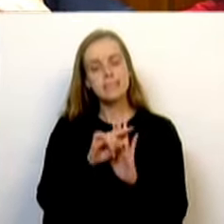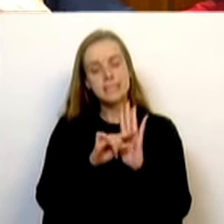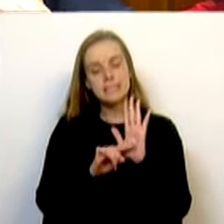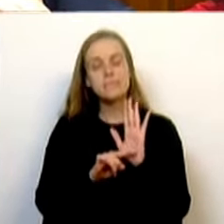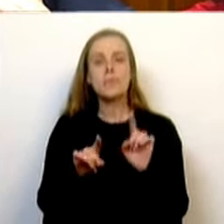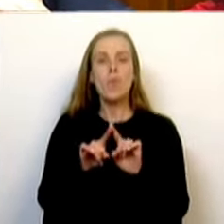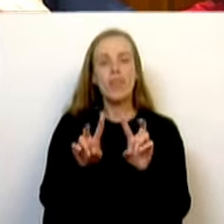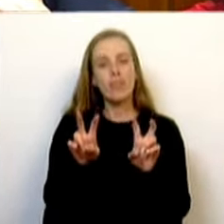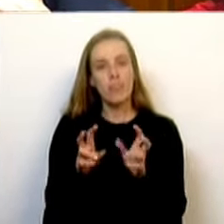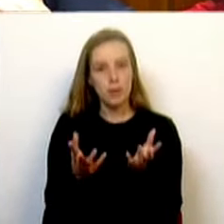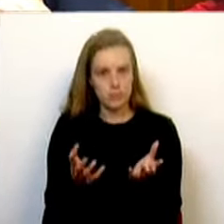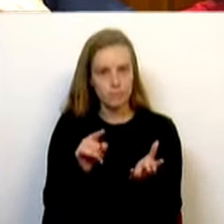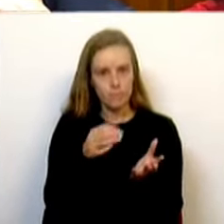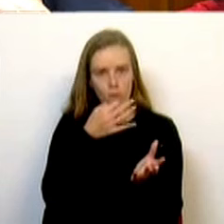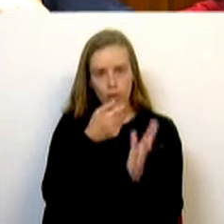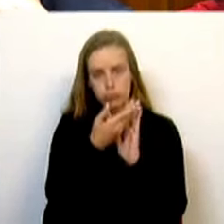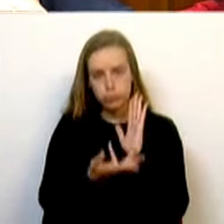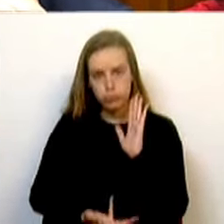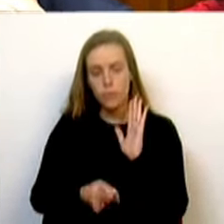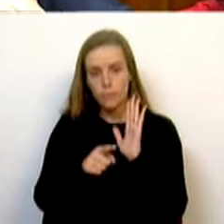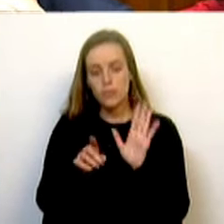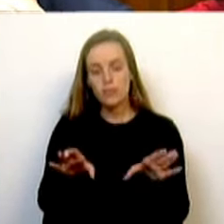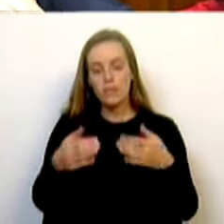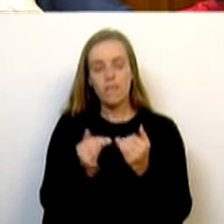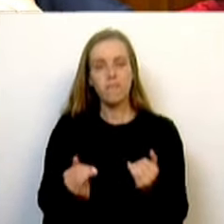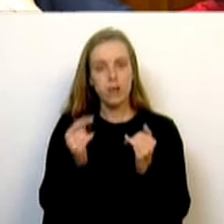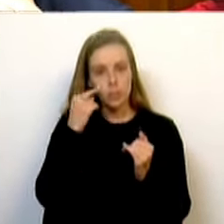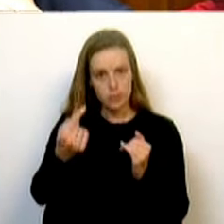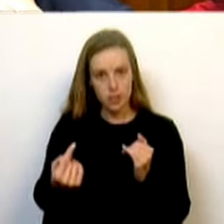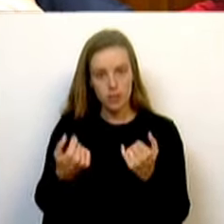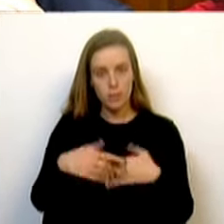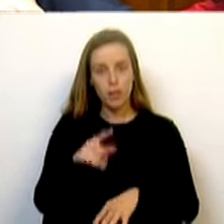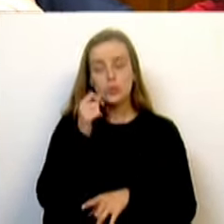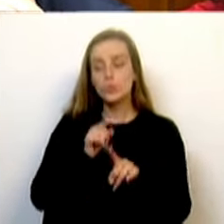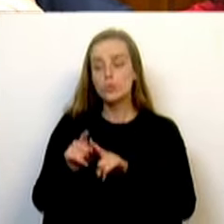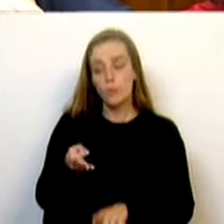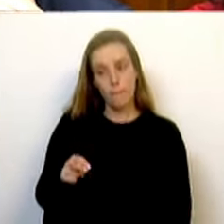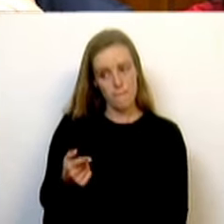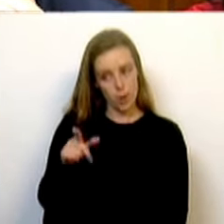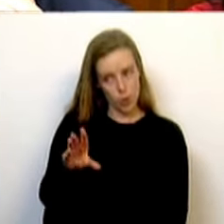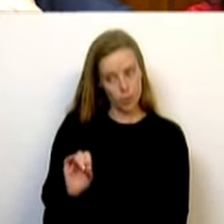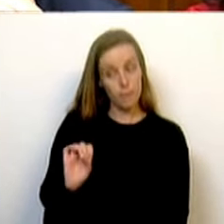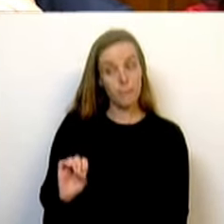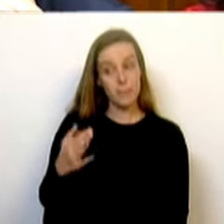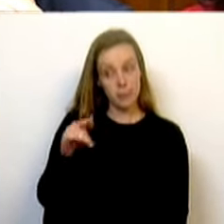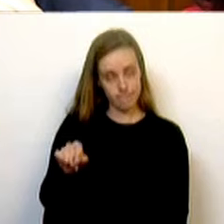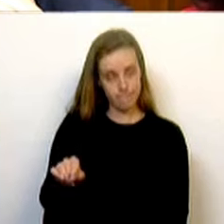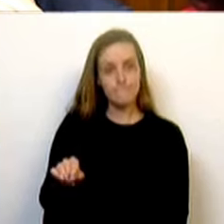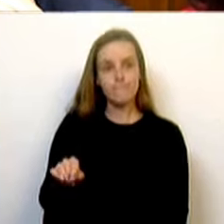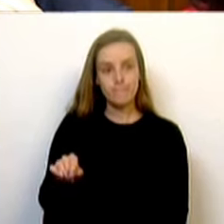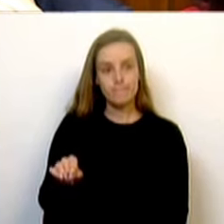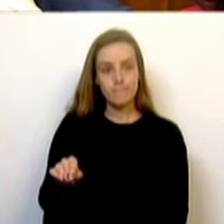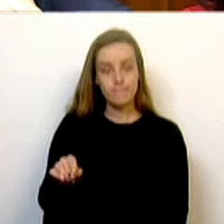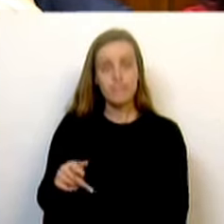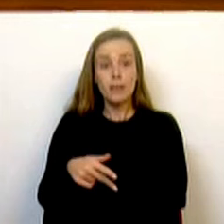analisadas na fase da especialidade, mas ao Sr. Deputado Paulo Meniz não deixarei dizer, em primeiro lugar, que quanto à cadeia de